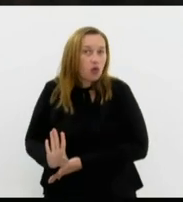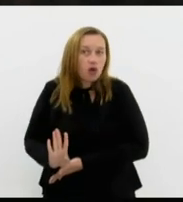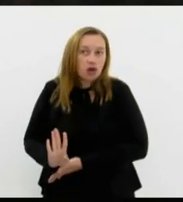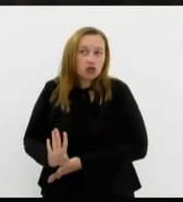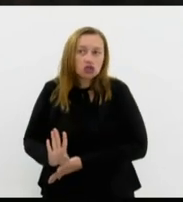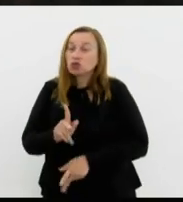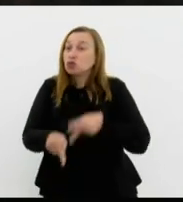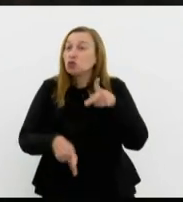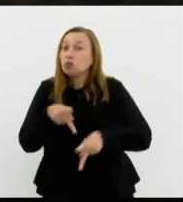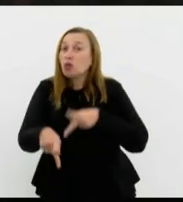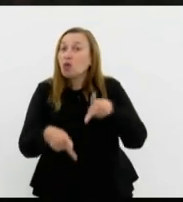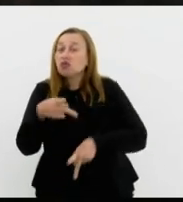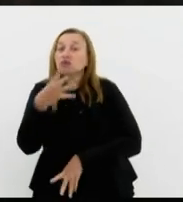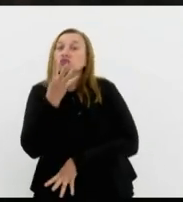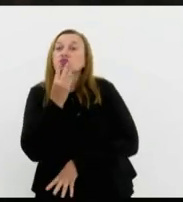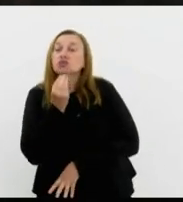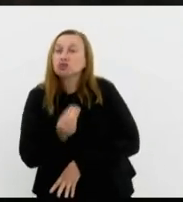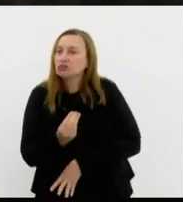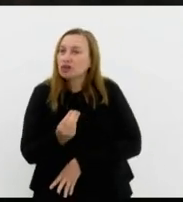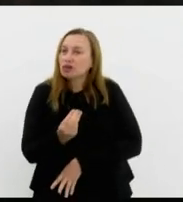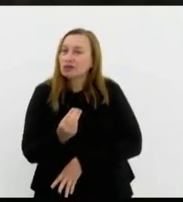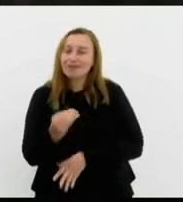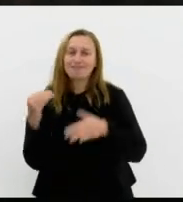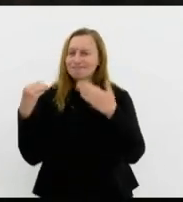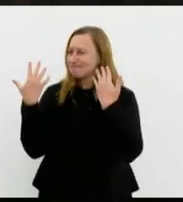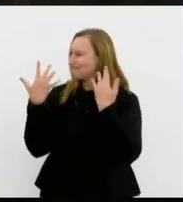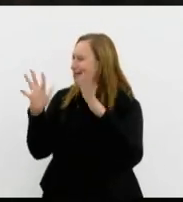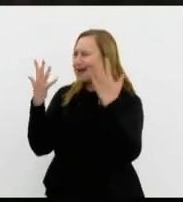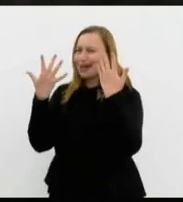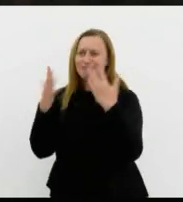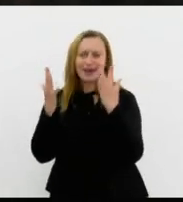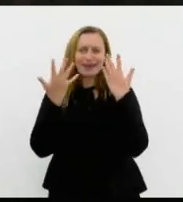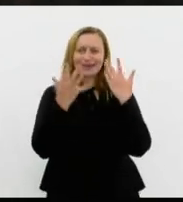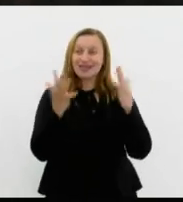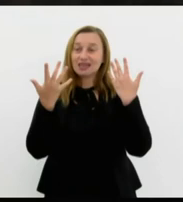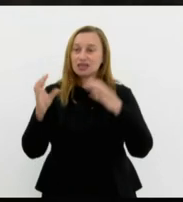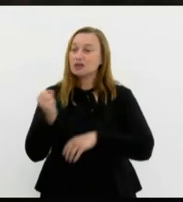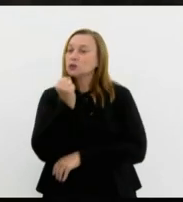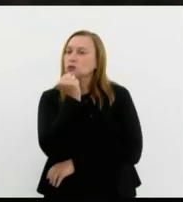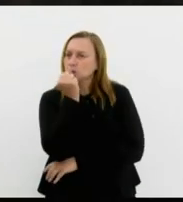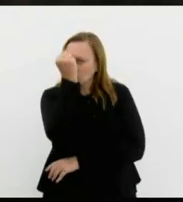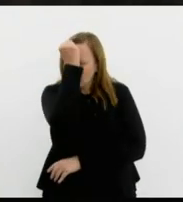Brasil aplaude a ação do Ramaz